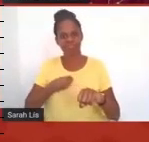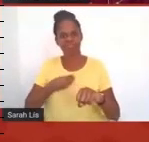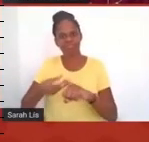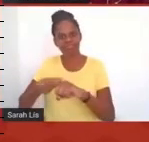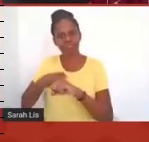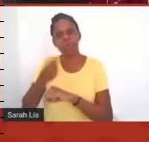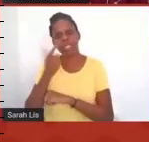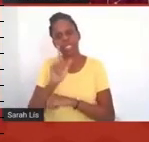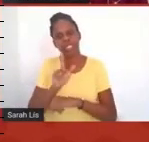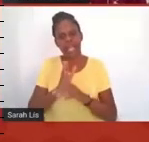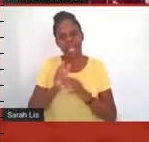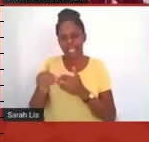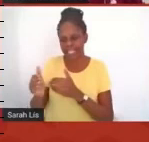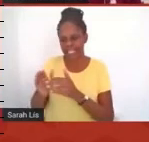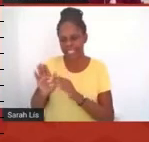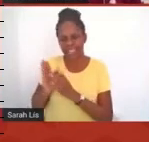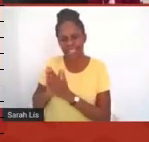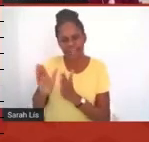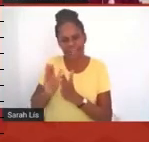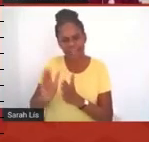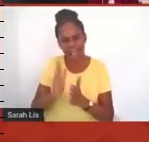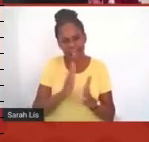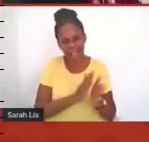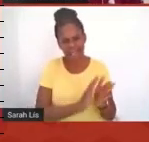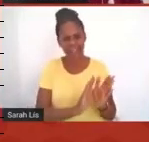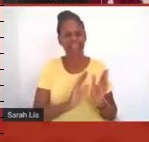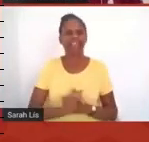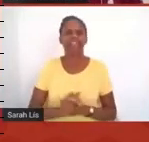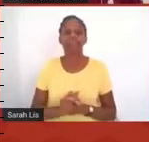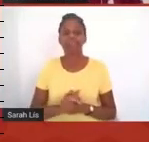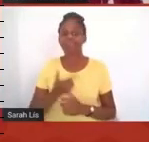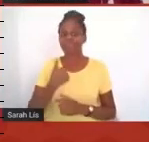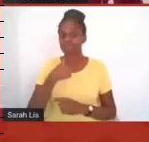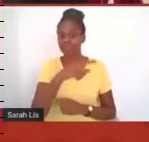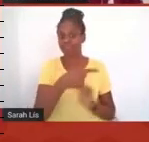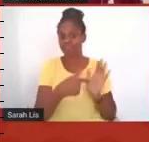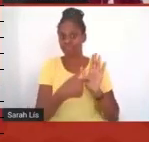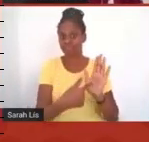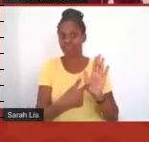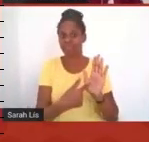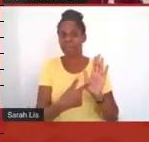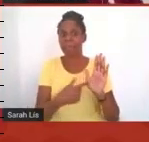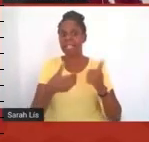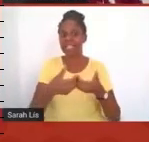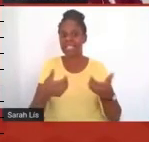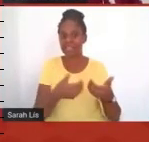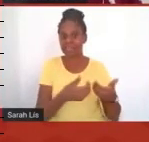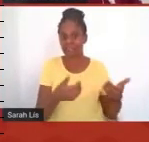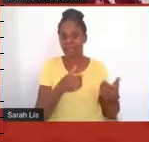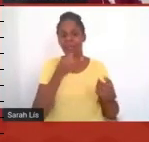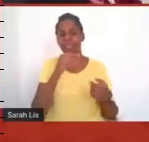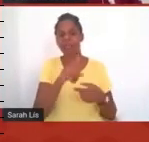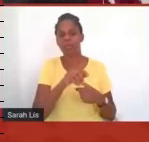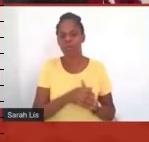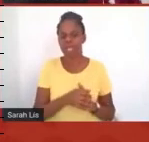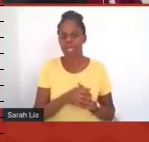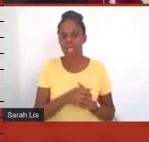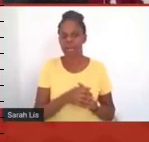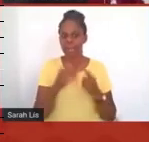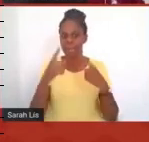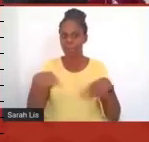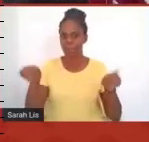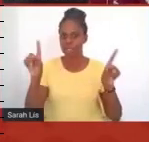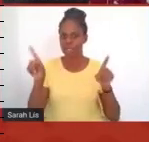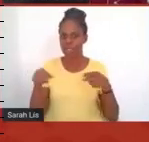aqui eu coloquei esse daqui para mostrar para vocês como a questão da música realmente foi um fator que gerou conexão,